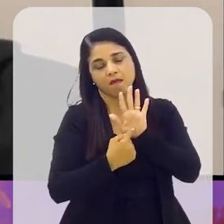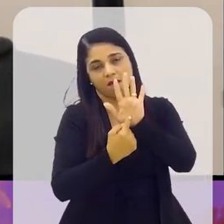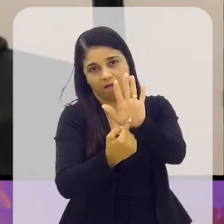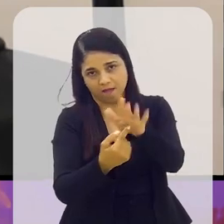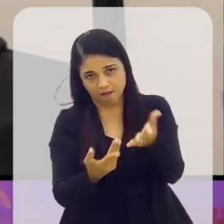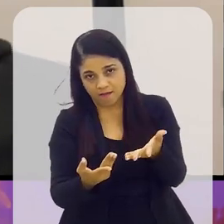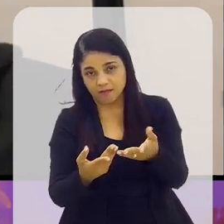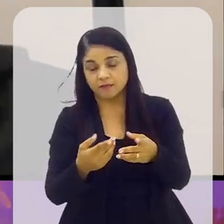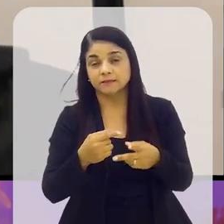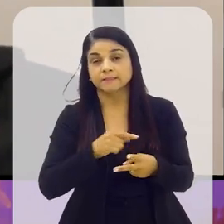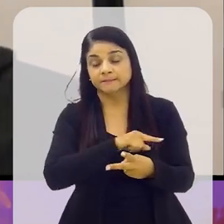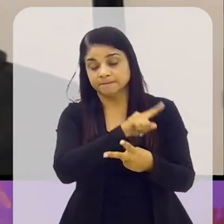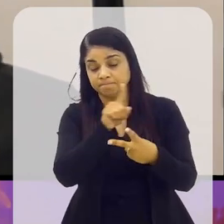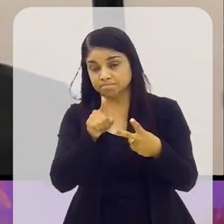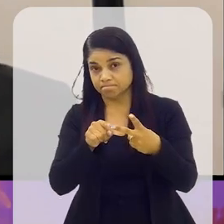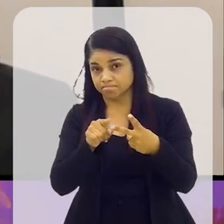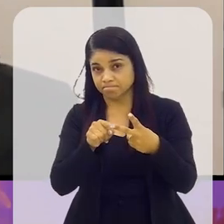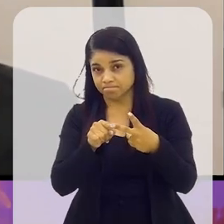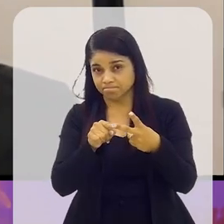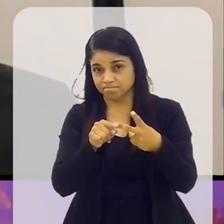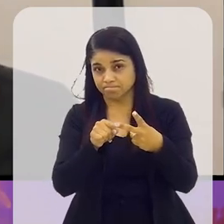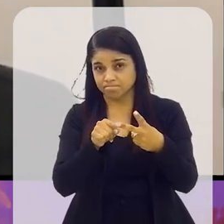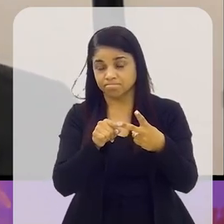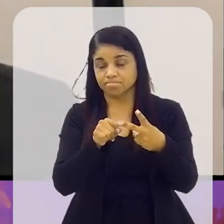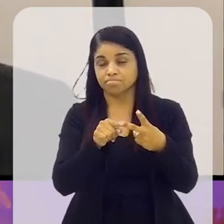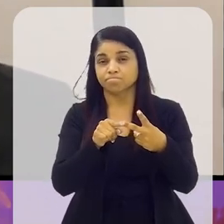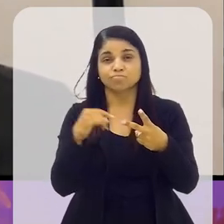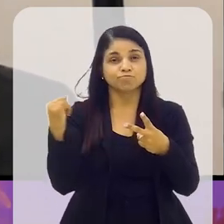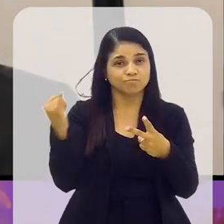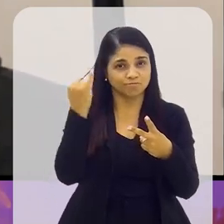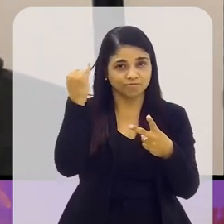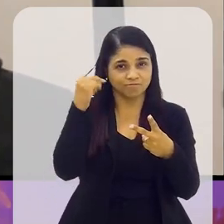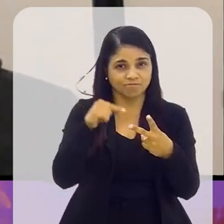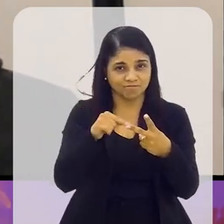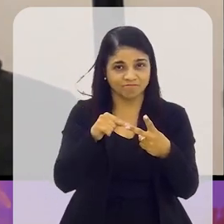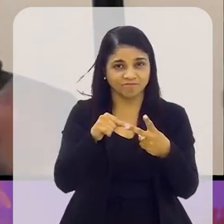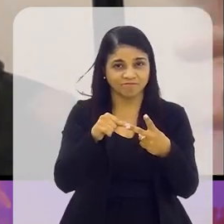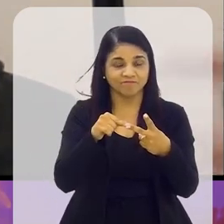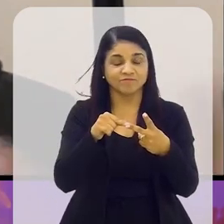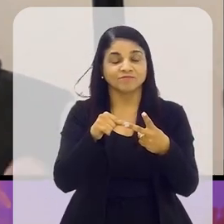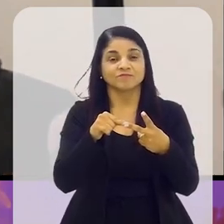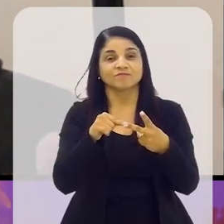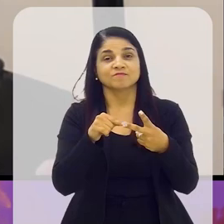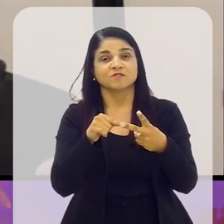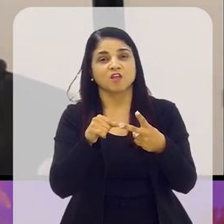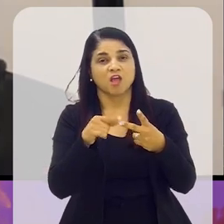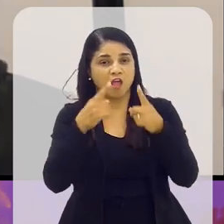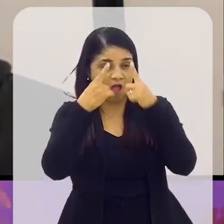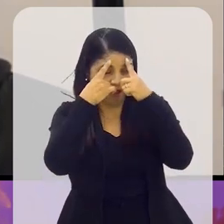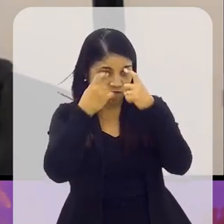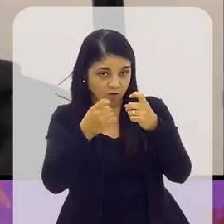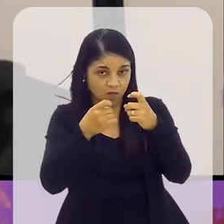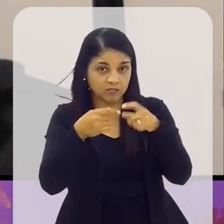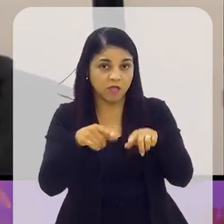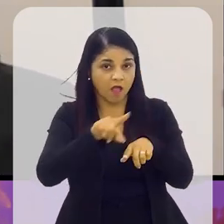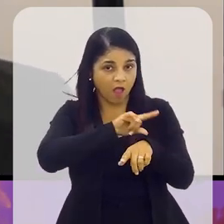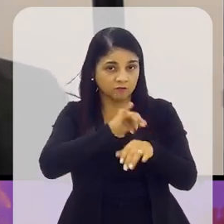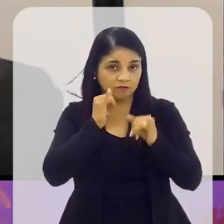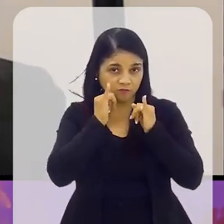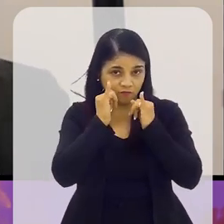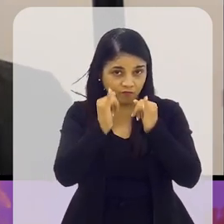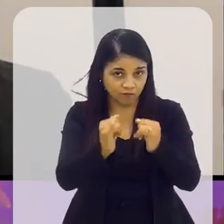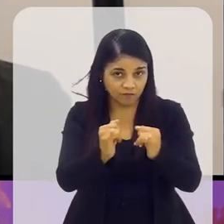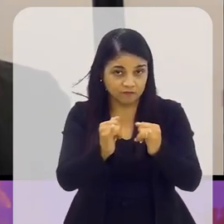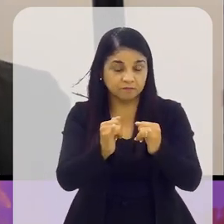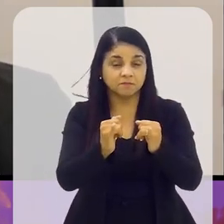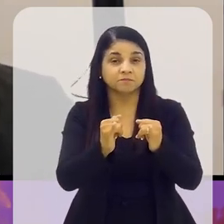A segunda questão que talvez eu destacaria é que, evidentemente, isso não quer dizer que a violência, como eu já antecipei, ela